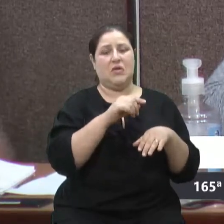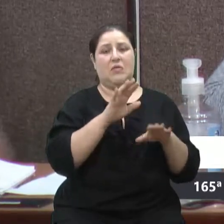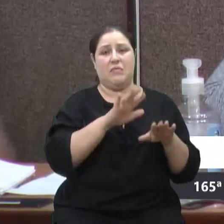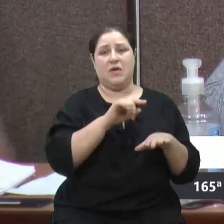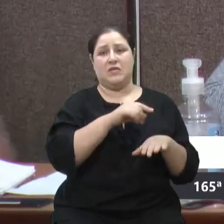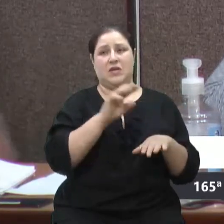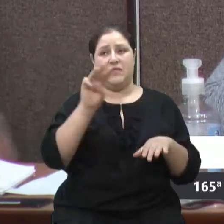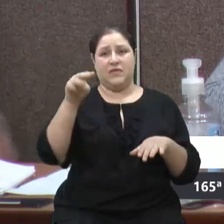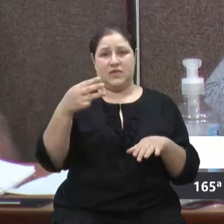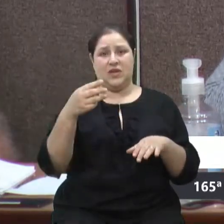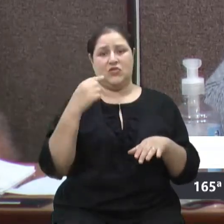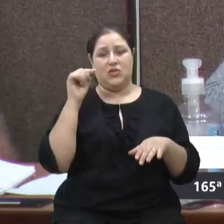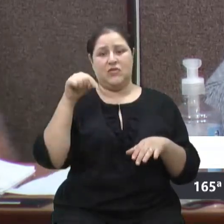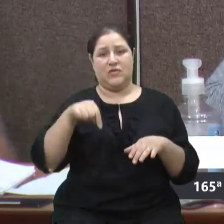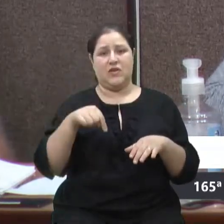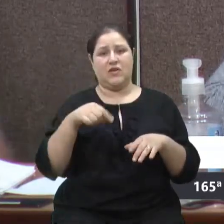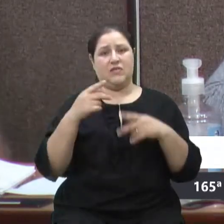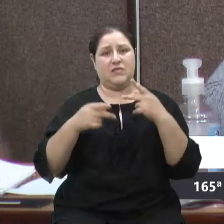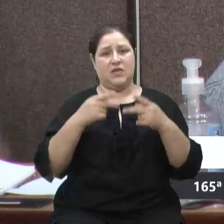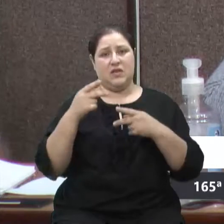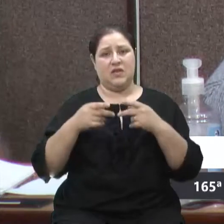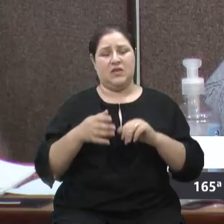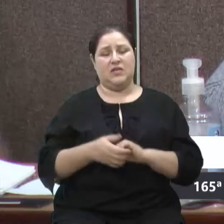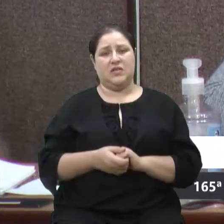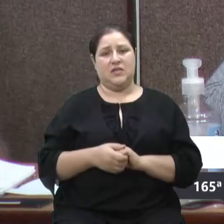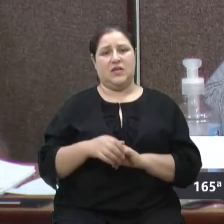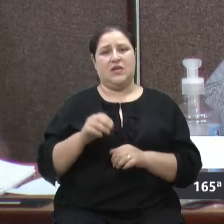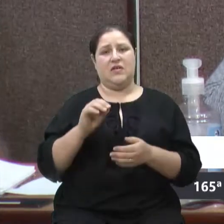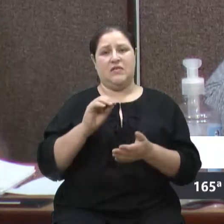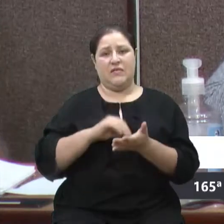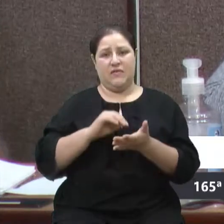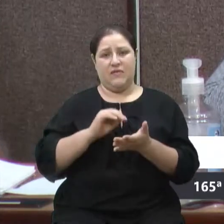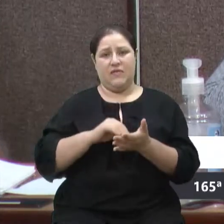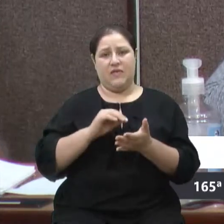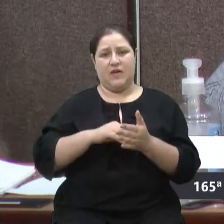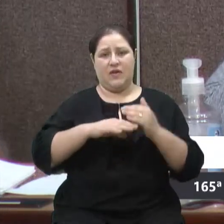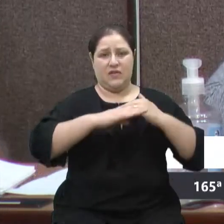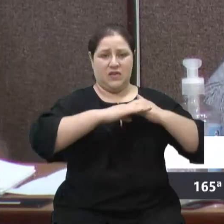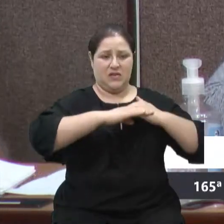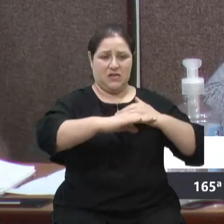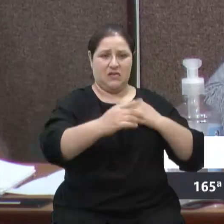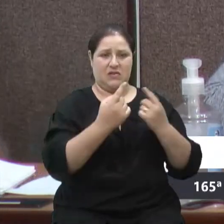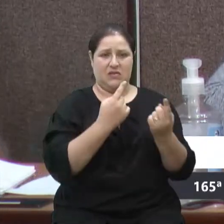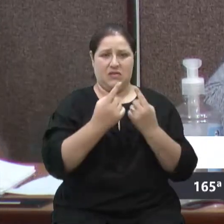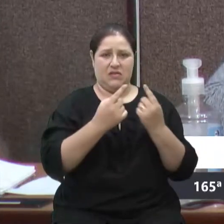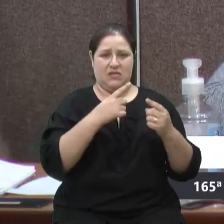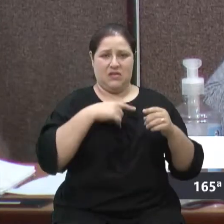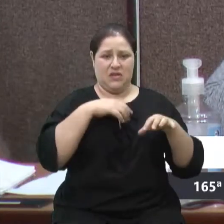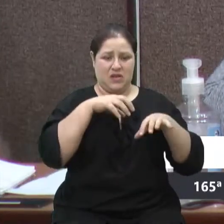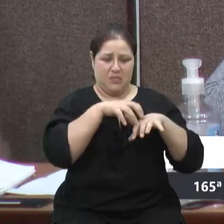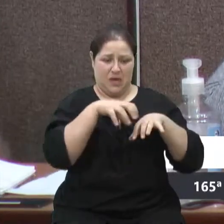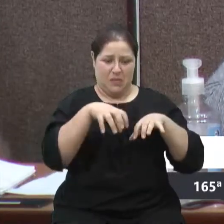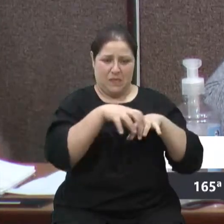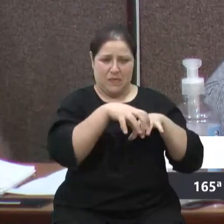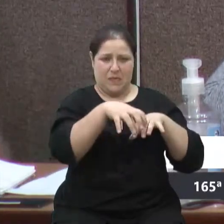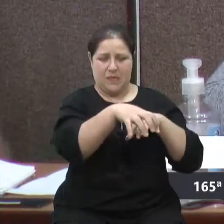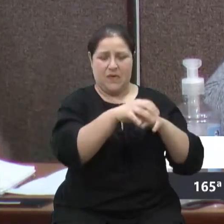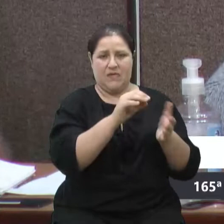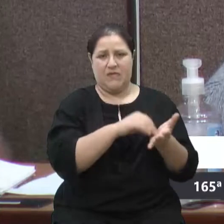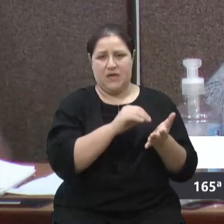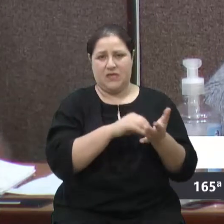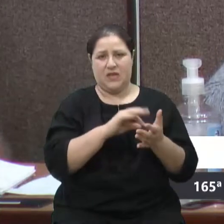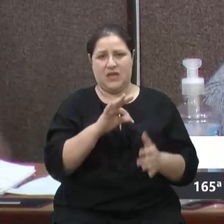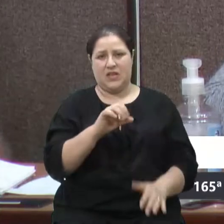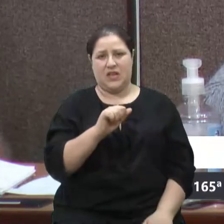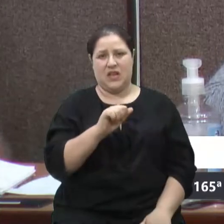tem três acidentes que eu vou trazer nessa tribuna, nesse local dos tachão, e o secretário não é capaz de dar um retorno. Sem contar a faixa de